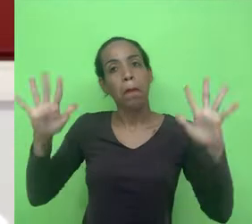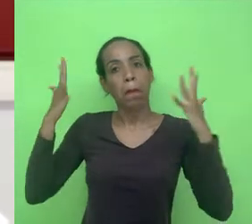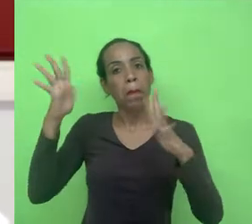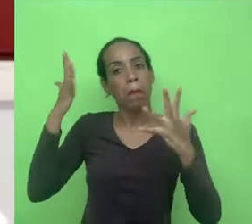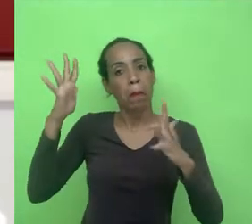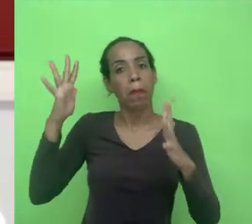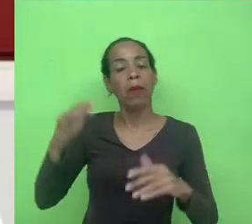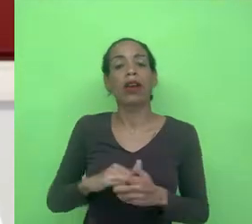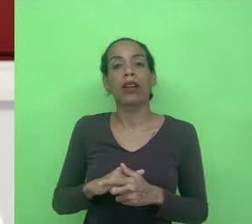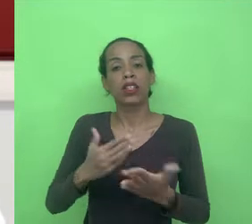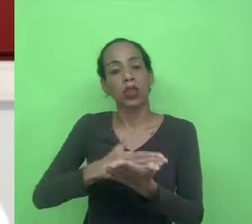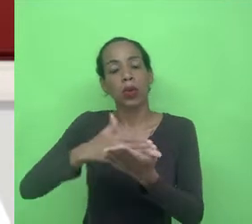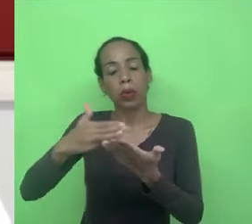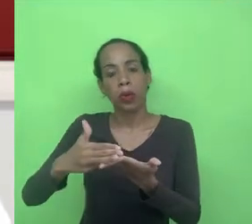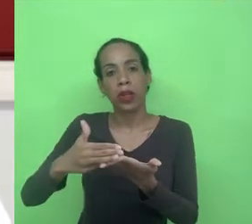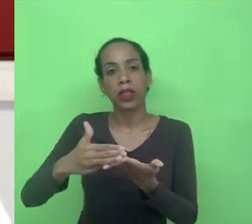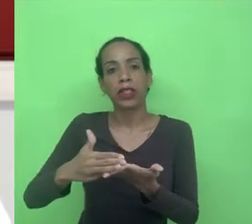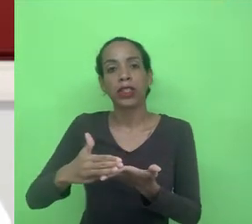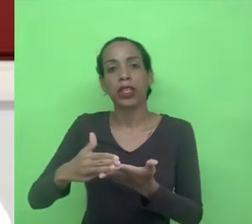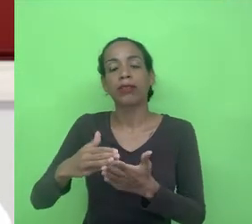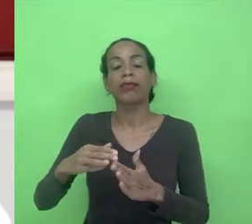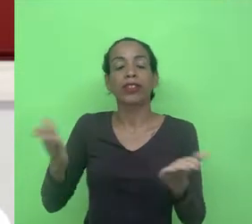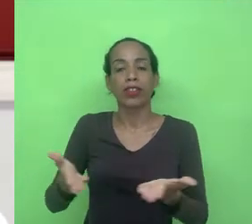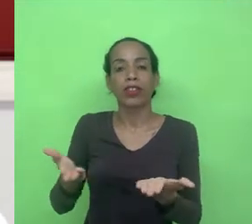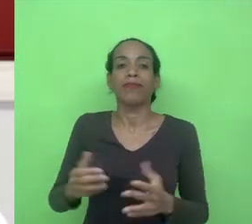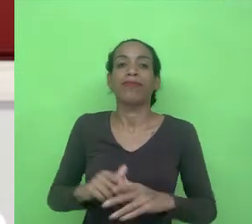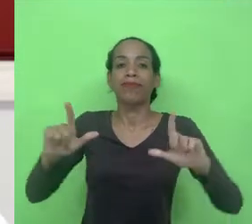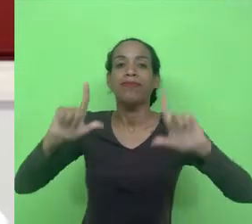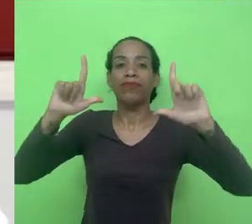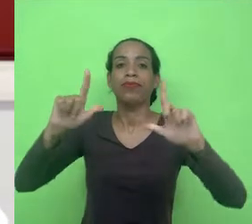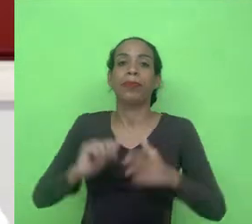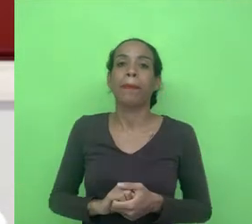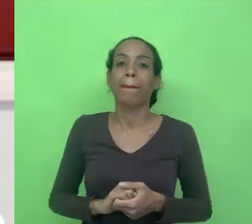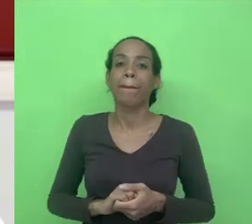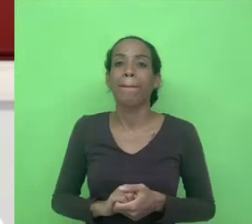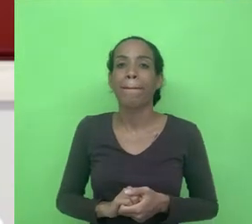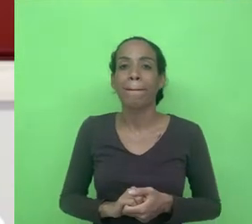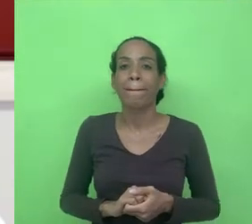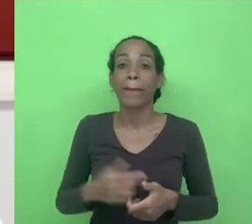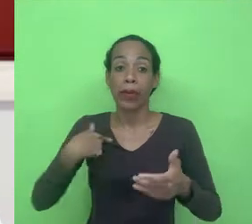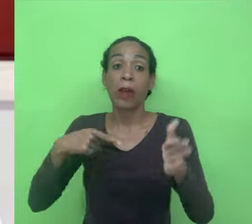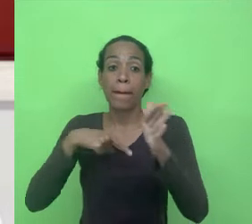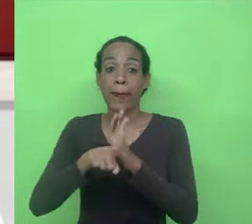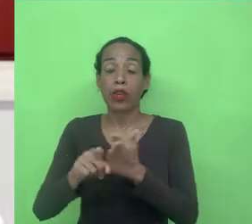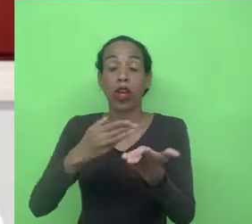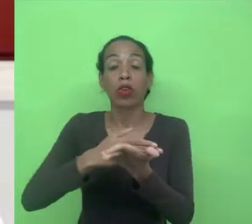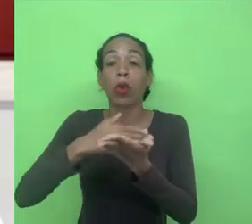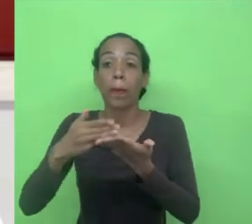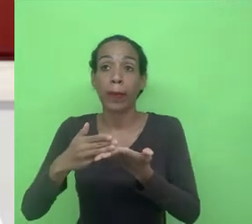deste programa. Valmir, eu vou fazer aqui uma pergunta inicial para você